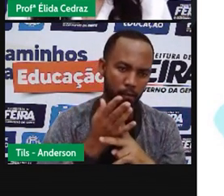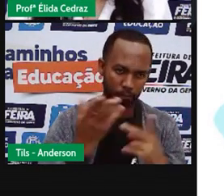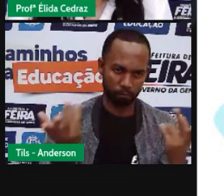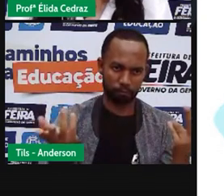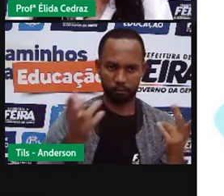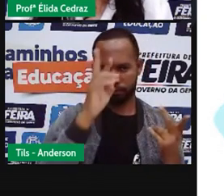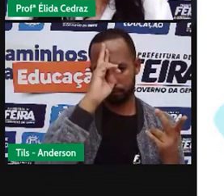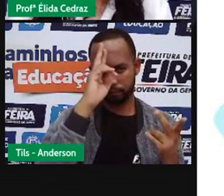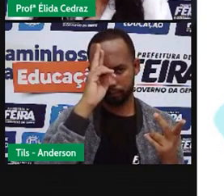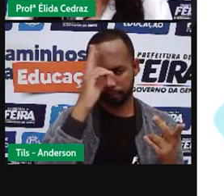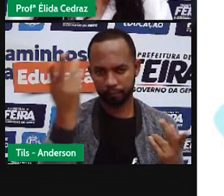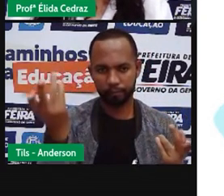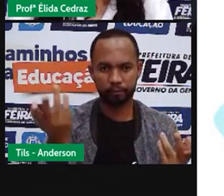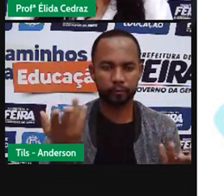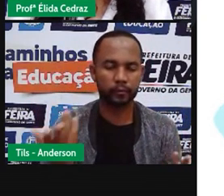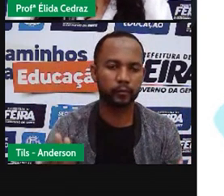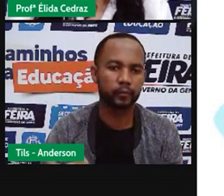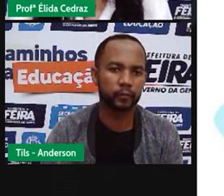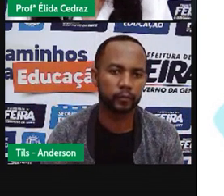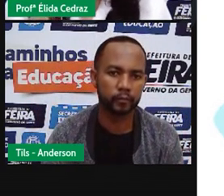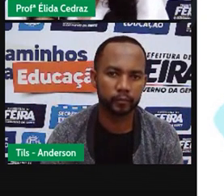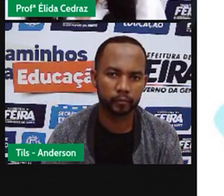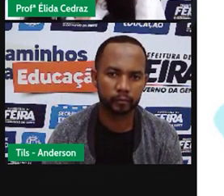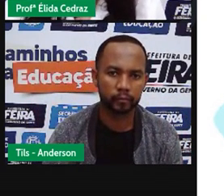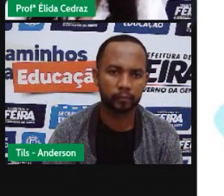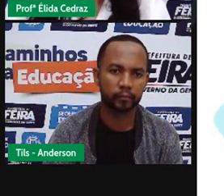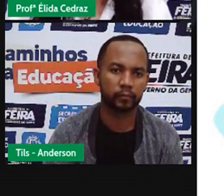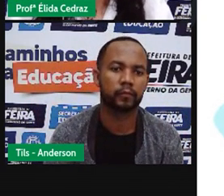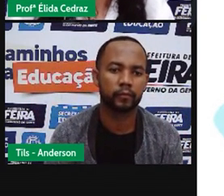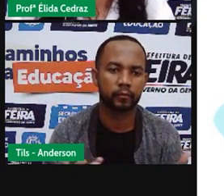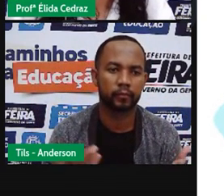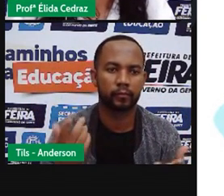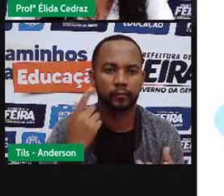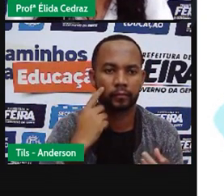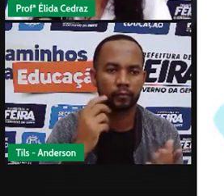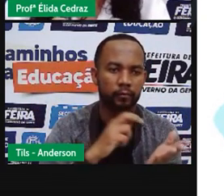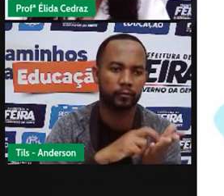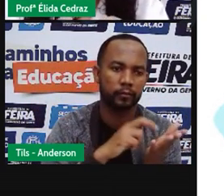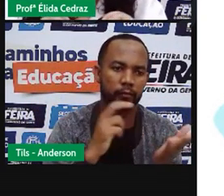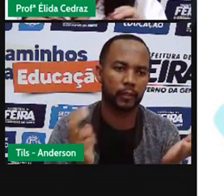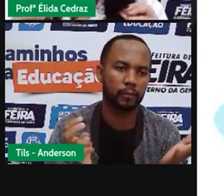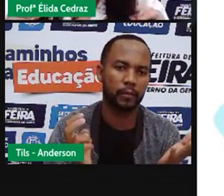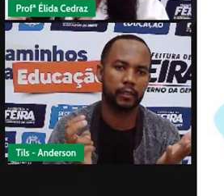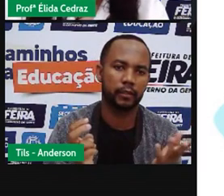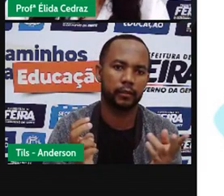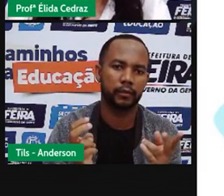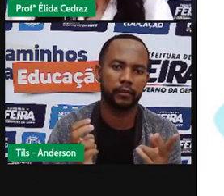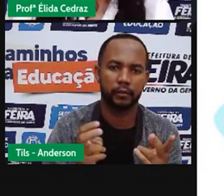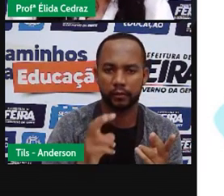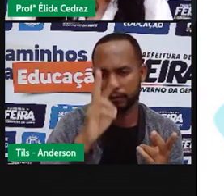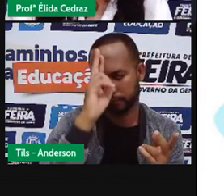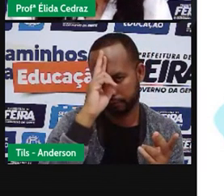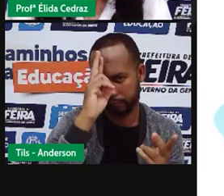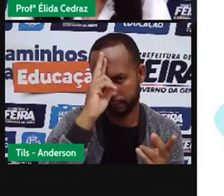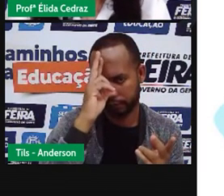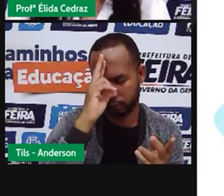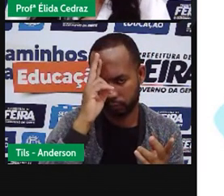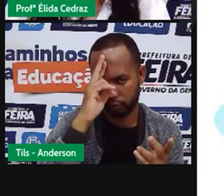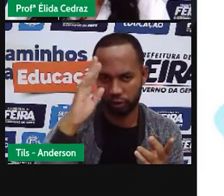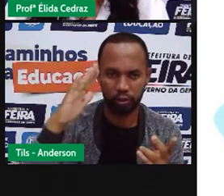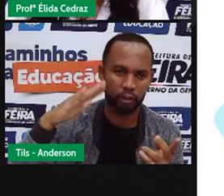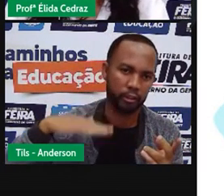manhã, tarde e noite? Só que aqui, a pró dividiu o período onde é claro. Manhã,